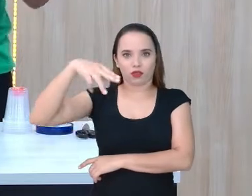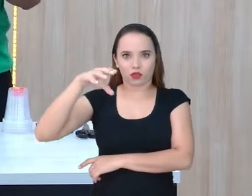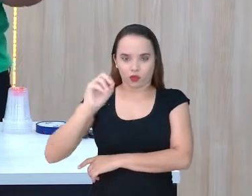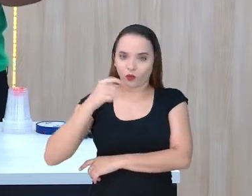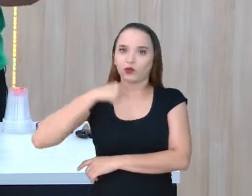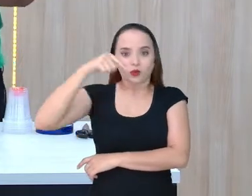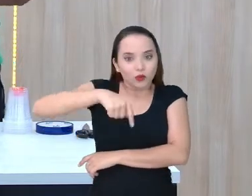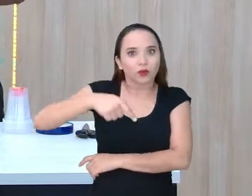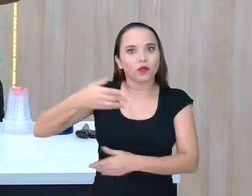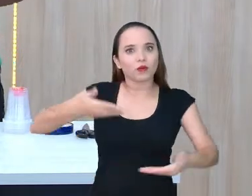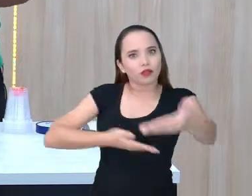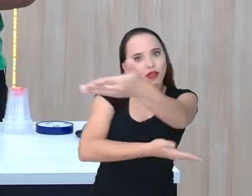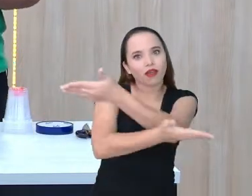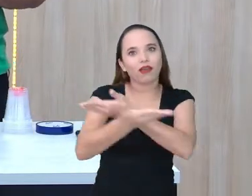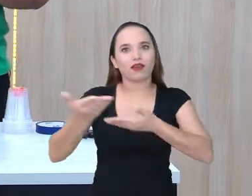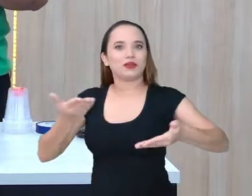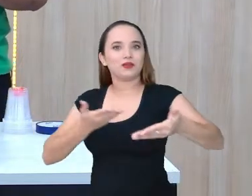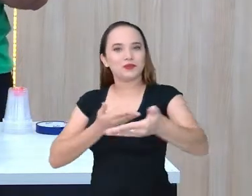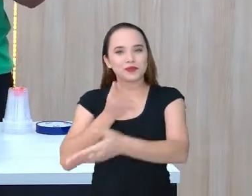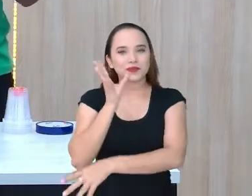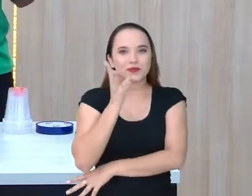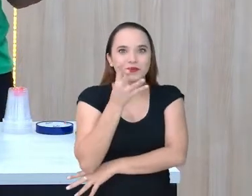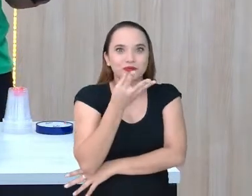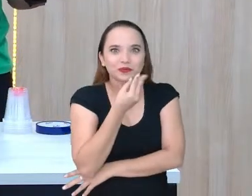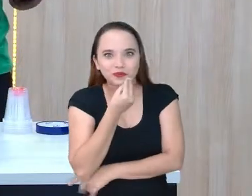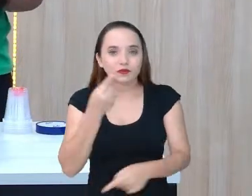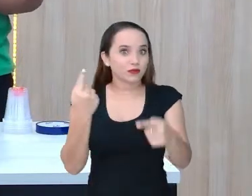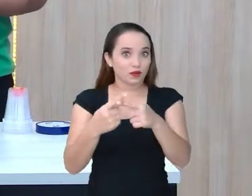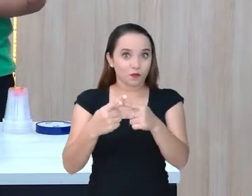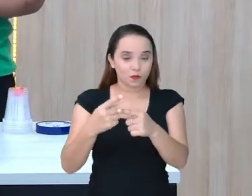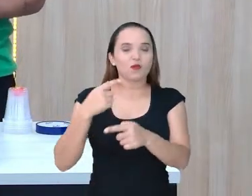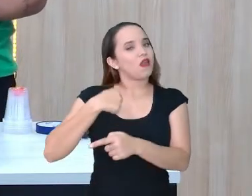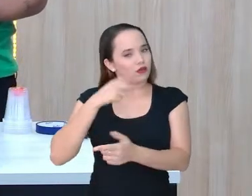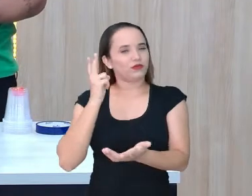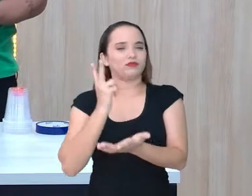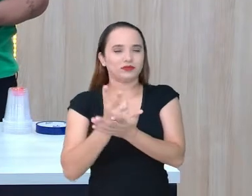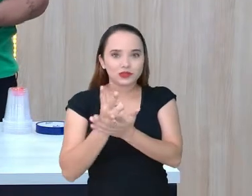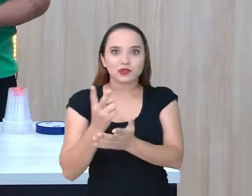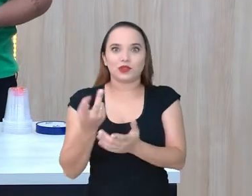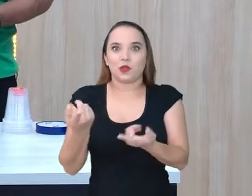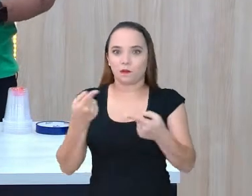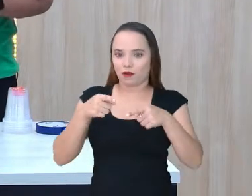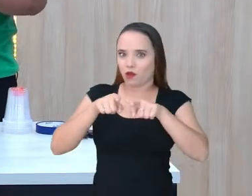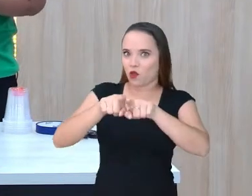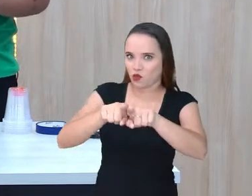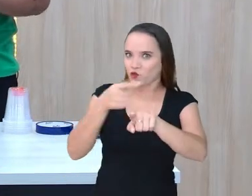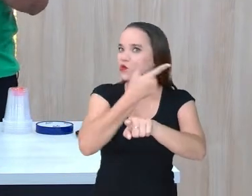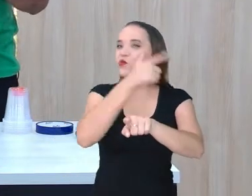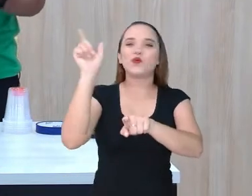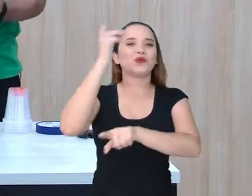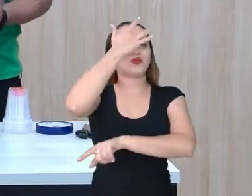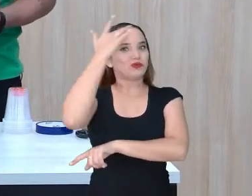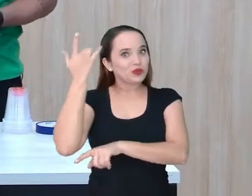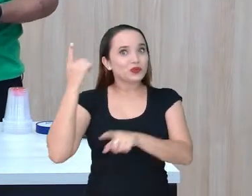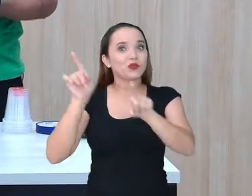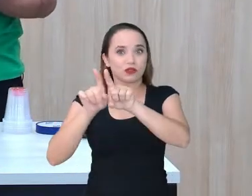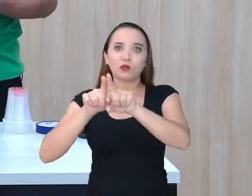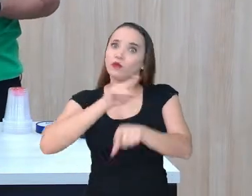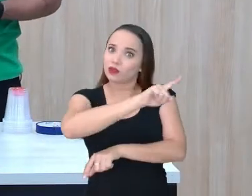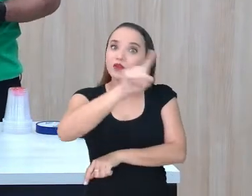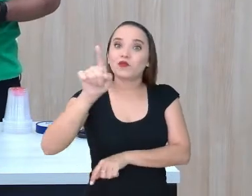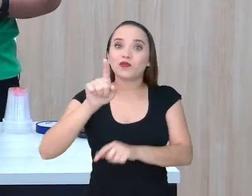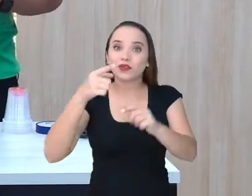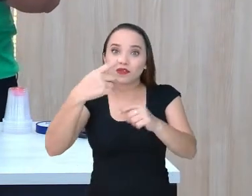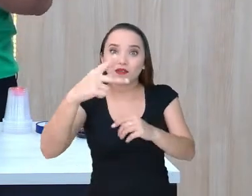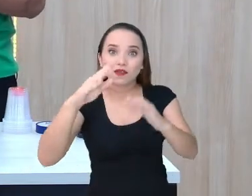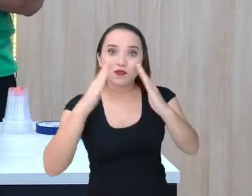troca de conhecimentos, porque, além de eu estar acompanhado e muito bem acompanhado aqui no estúdio, eu também estou acompanhado de vocês que estão aí em